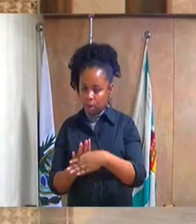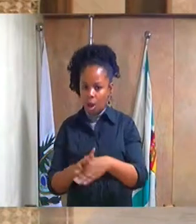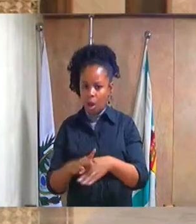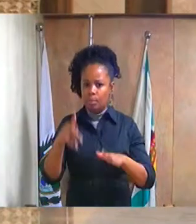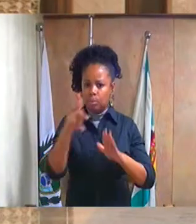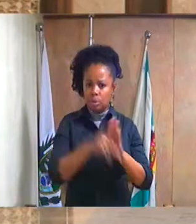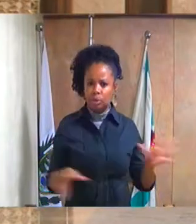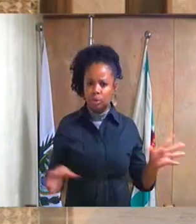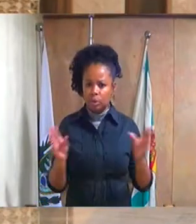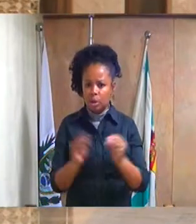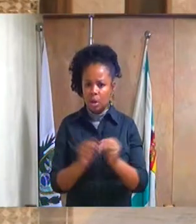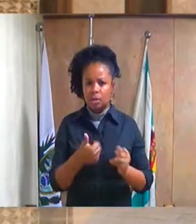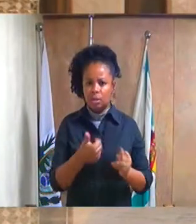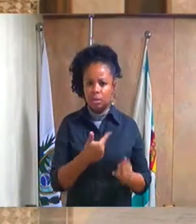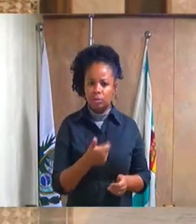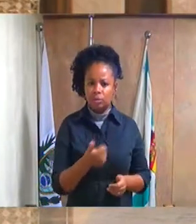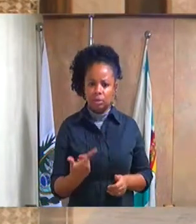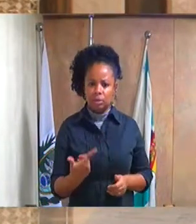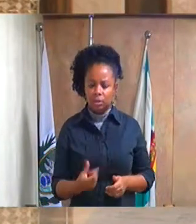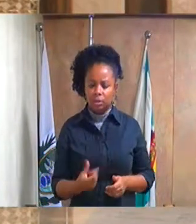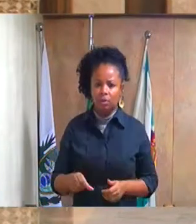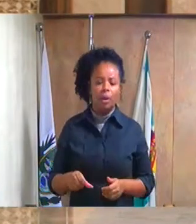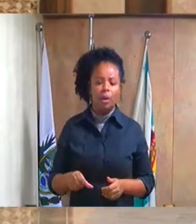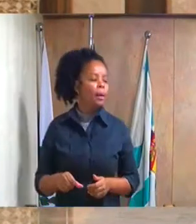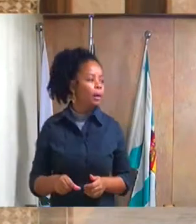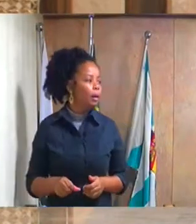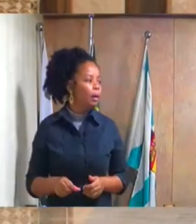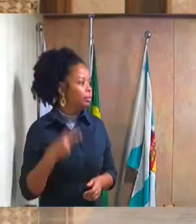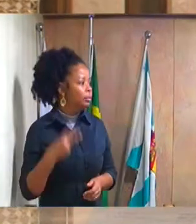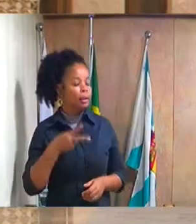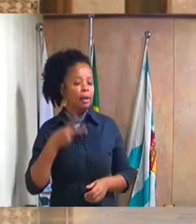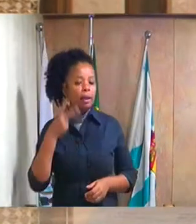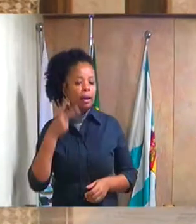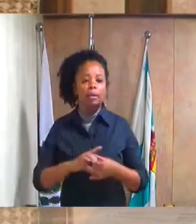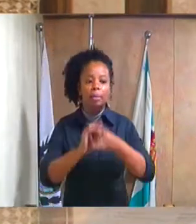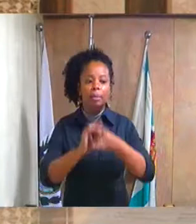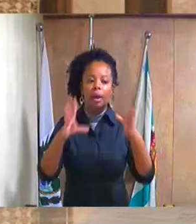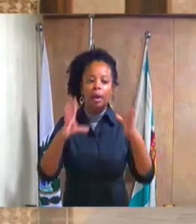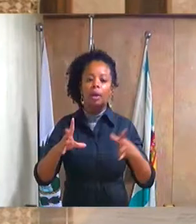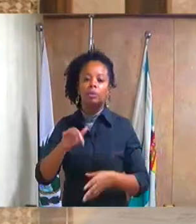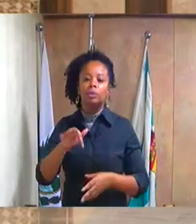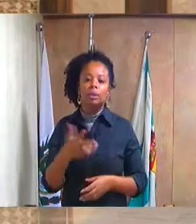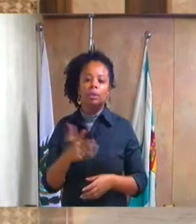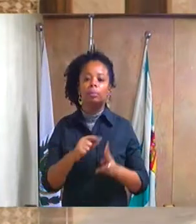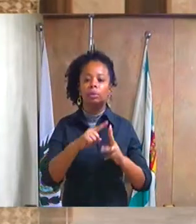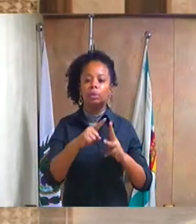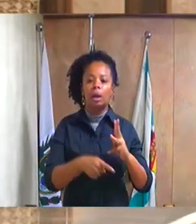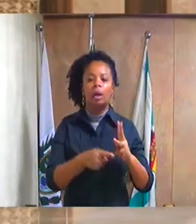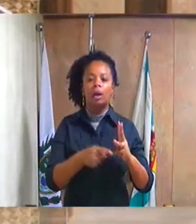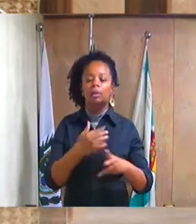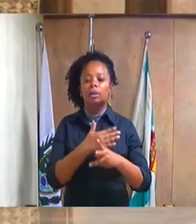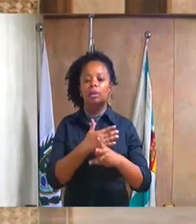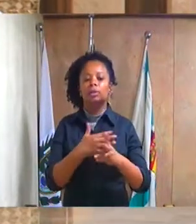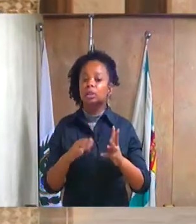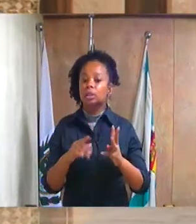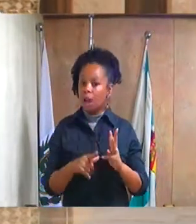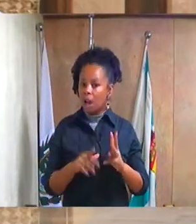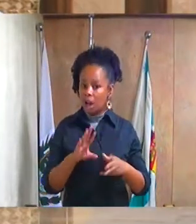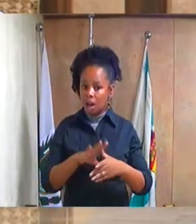122, do licencioso vereador Aníbal Almeida, outorgando ao justiço do doutor Luciano Bandeira Arantes, o título de cidadania Duque Caxiense.